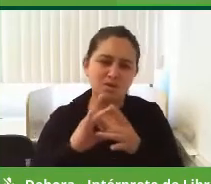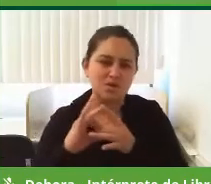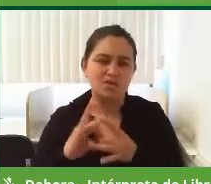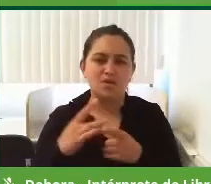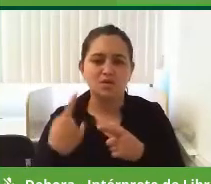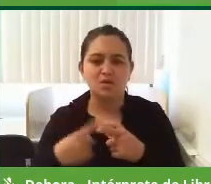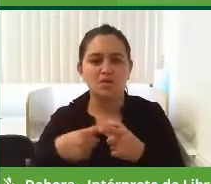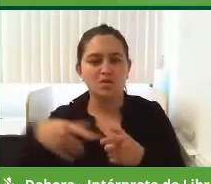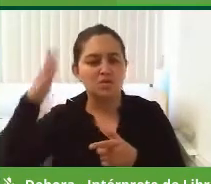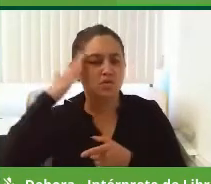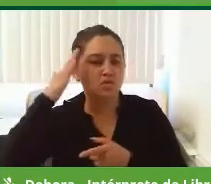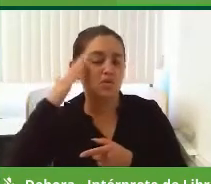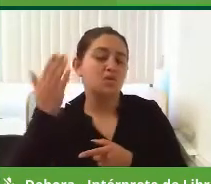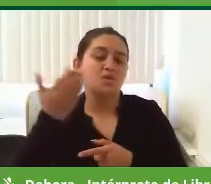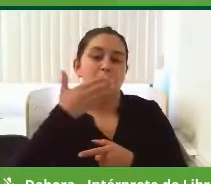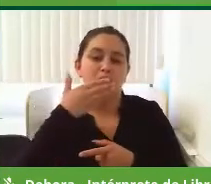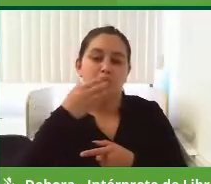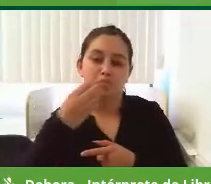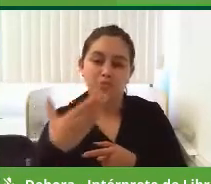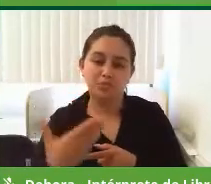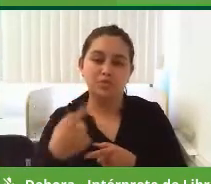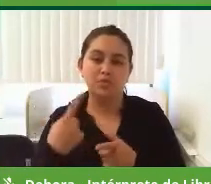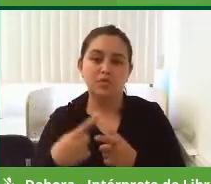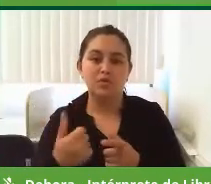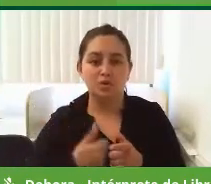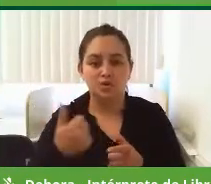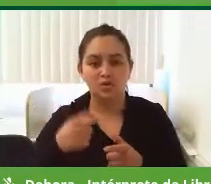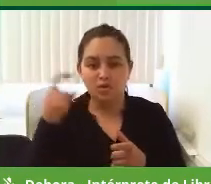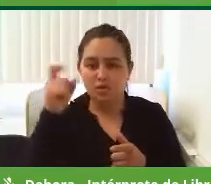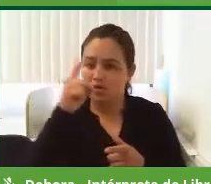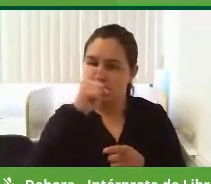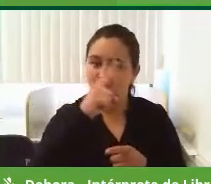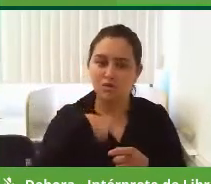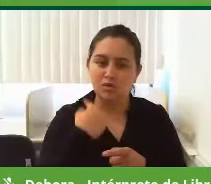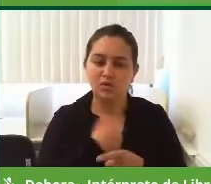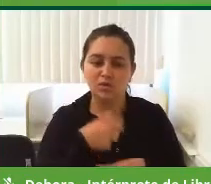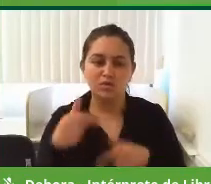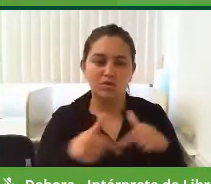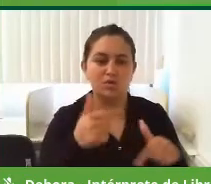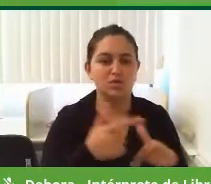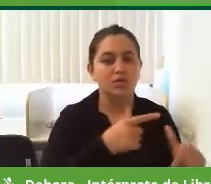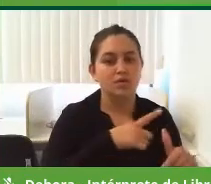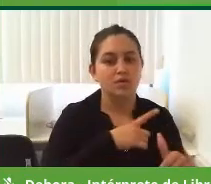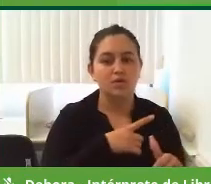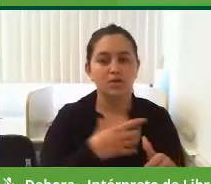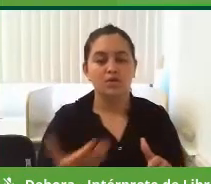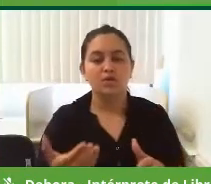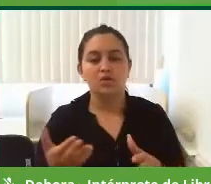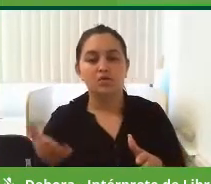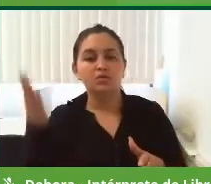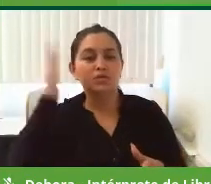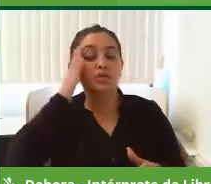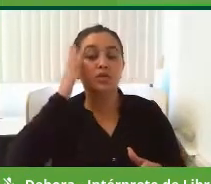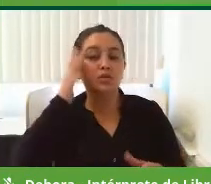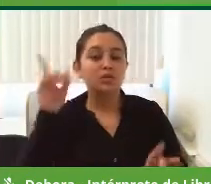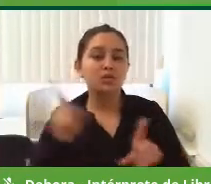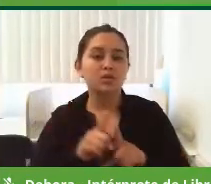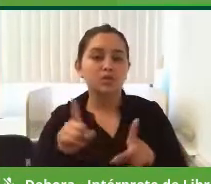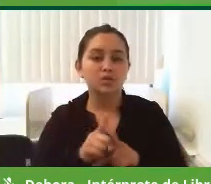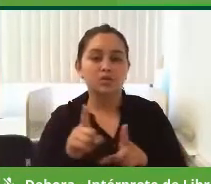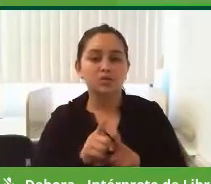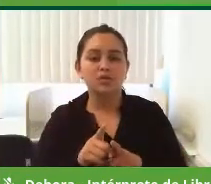porque eu sei muito bem, primeiro, das dificuldades que nós, quanto trabalhador, temos, e também sei que é você